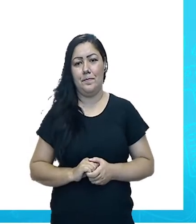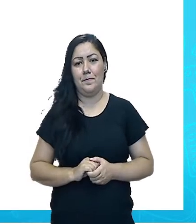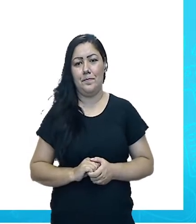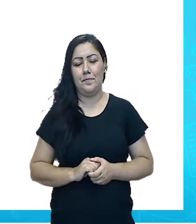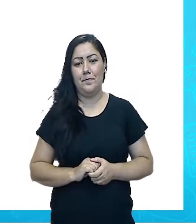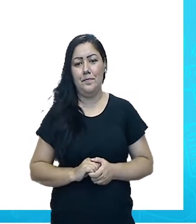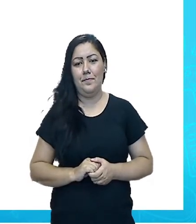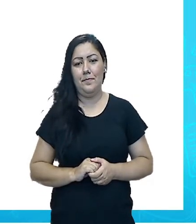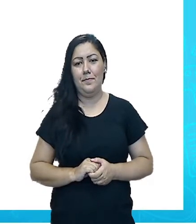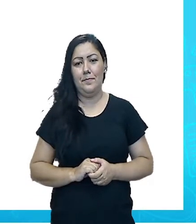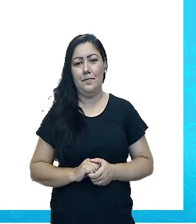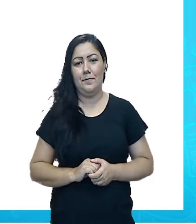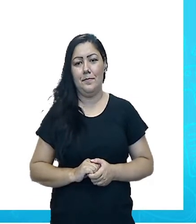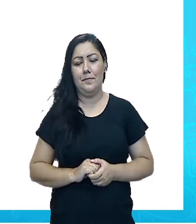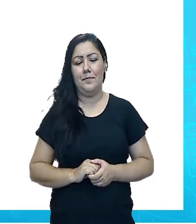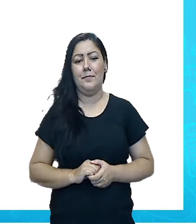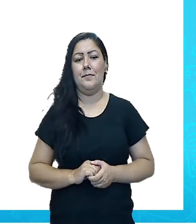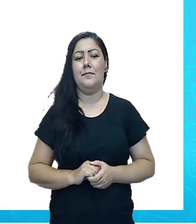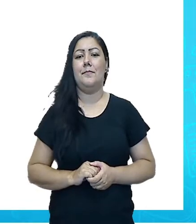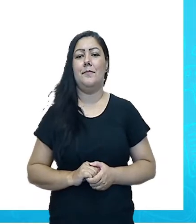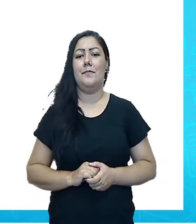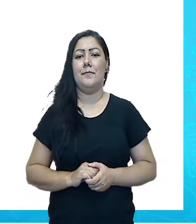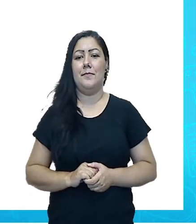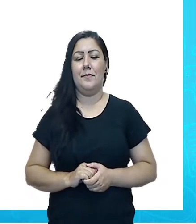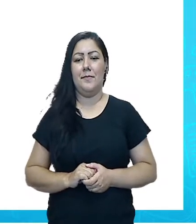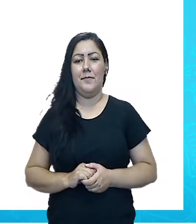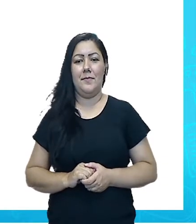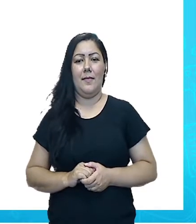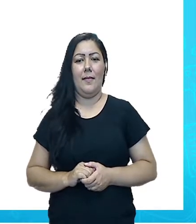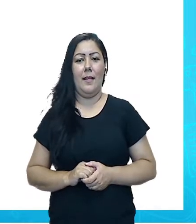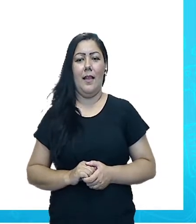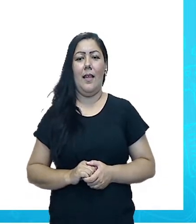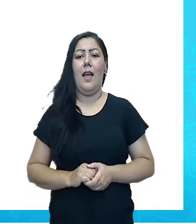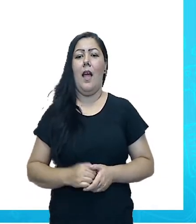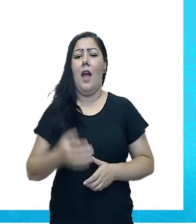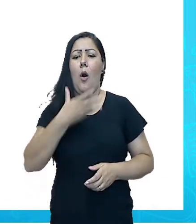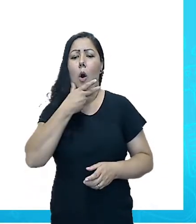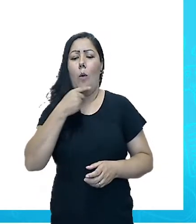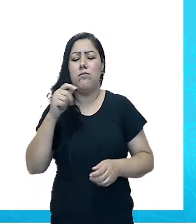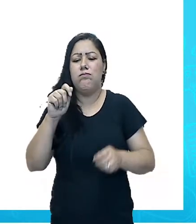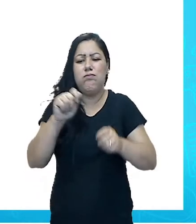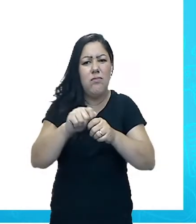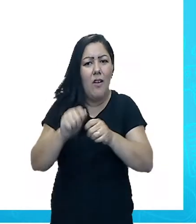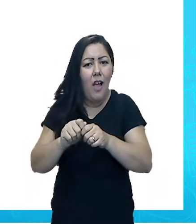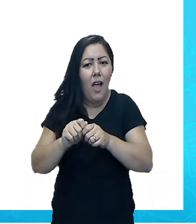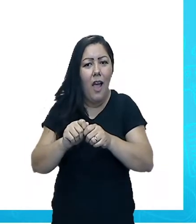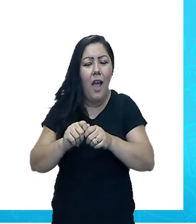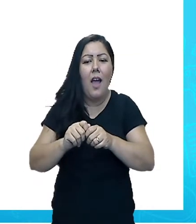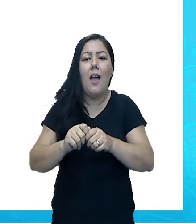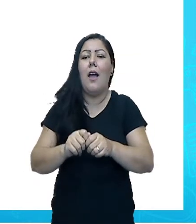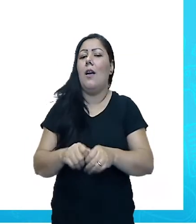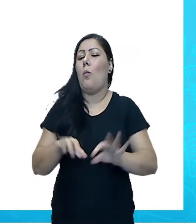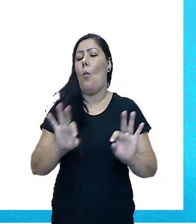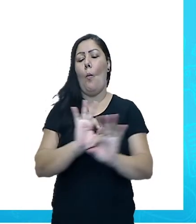naturais, não tem a ação do homem. Ok?